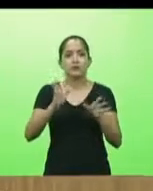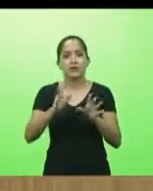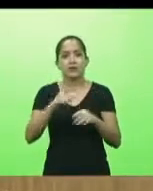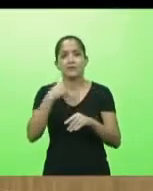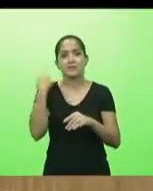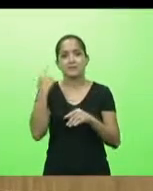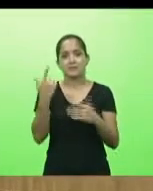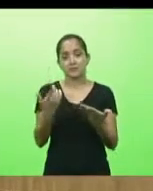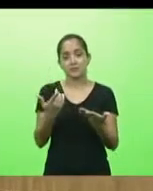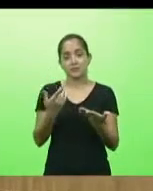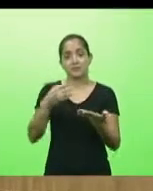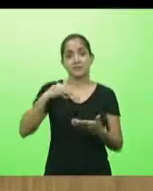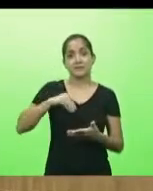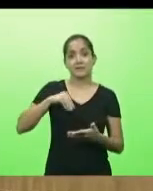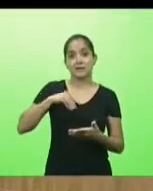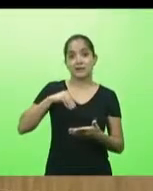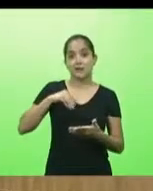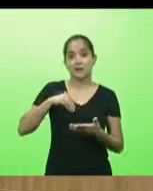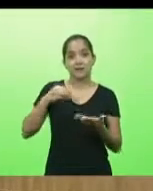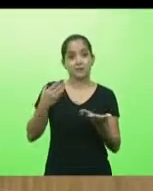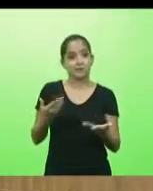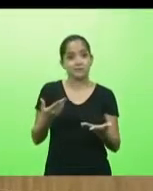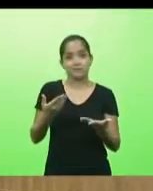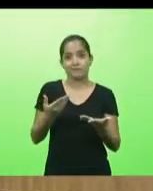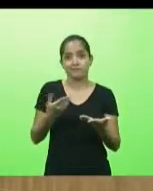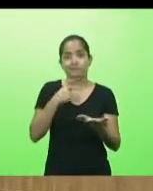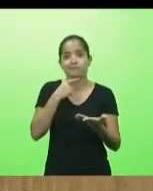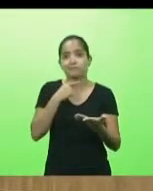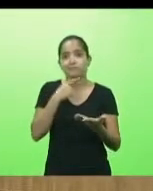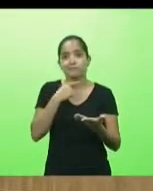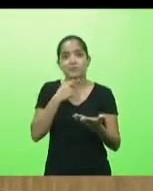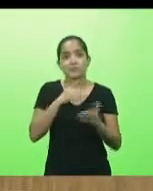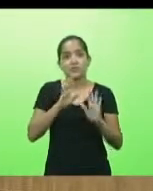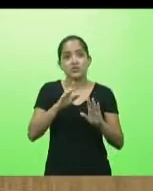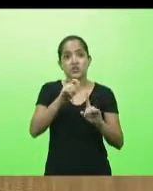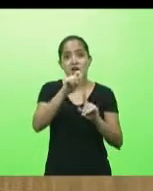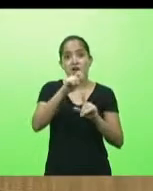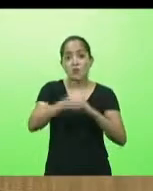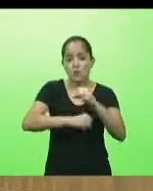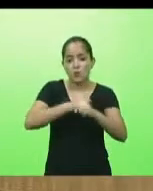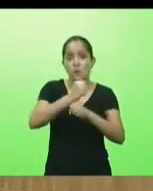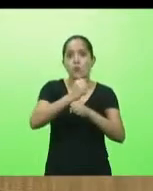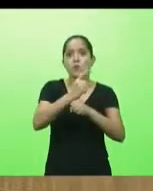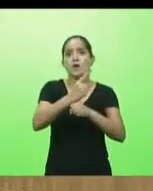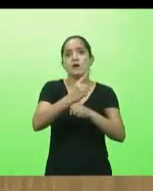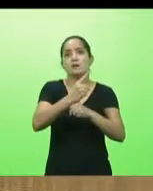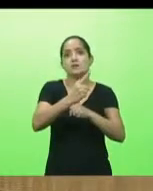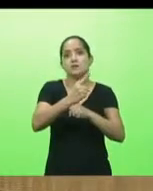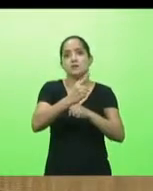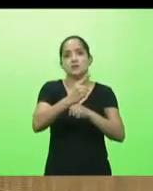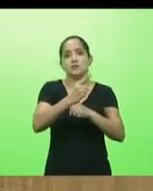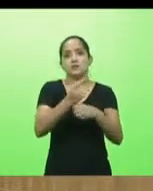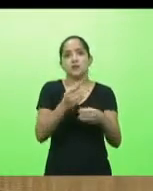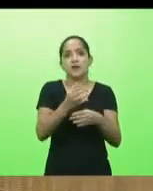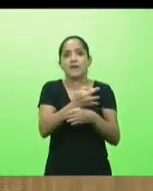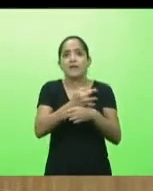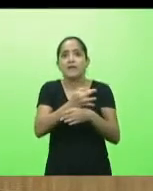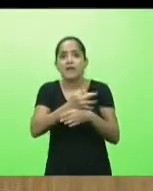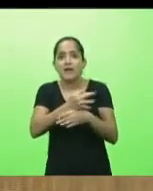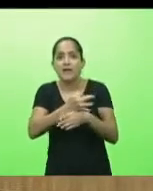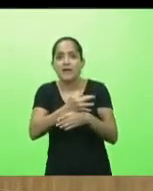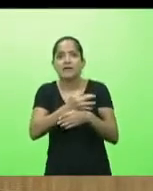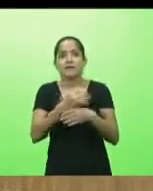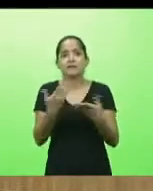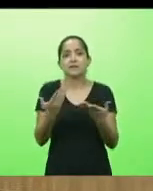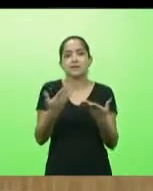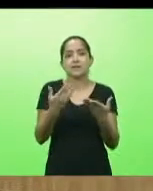salários, não tem mais o que dar férias, porque nós estamos há um ano dando férias para funcionários na época da pandemia lá no começo